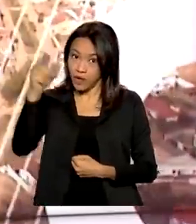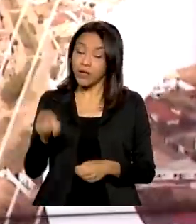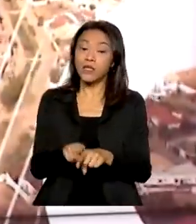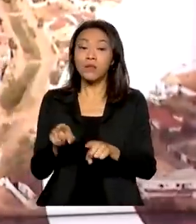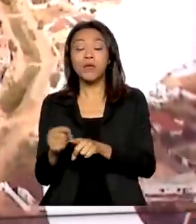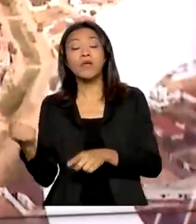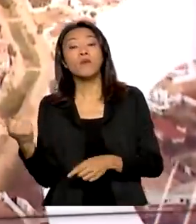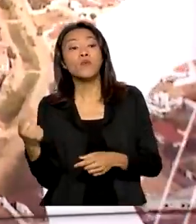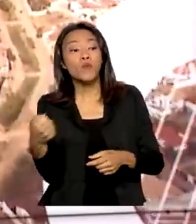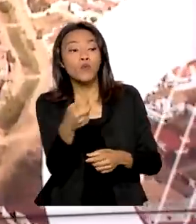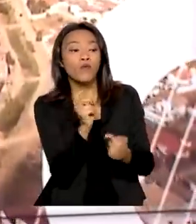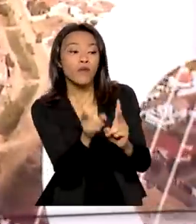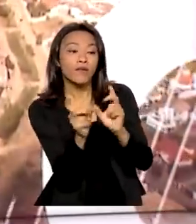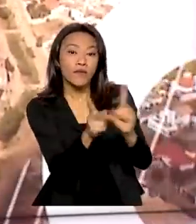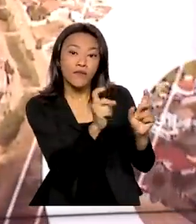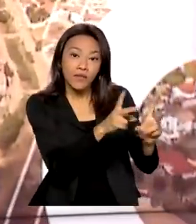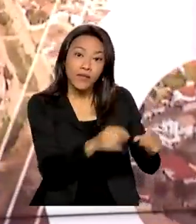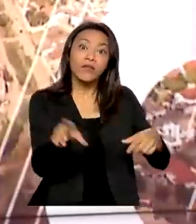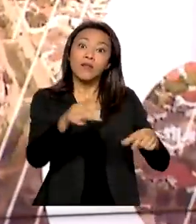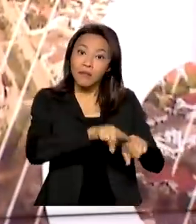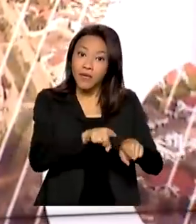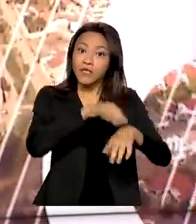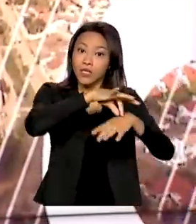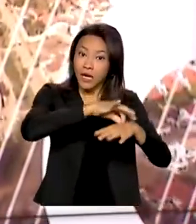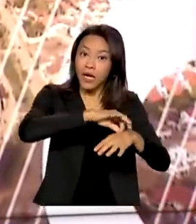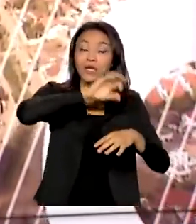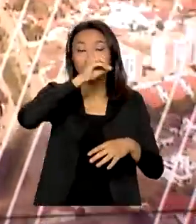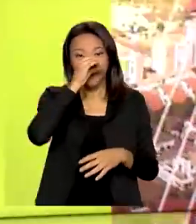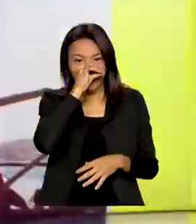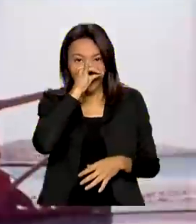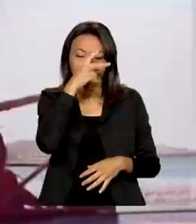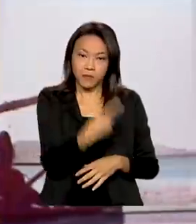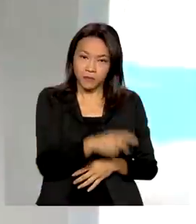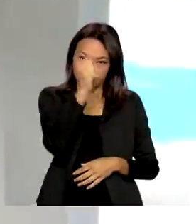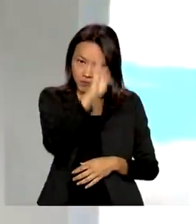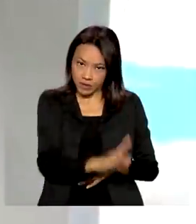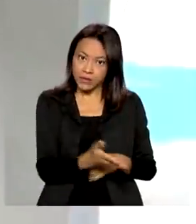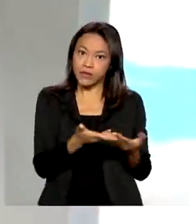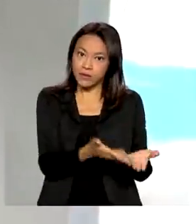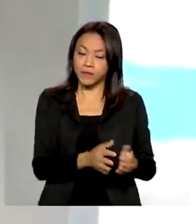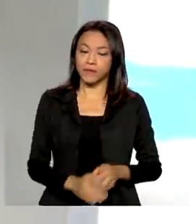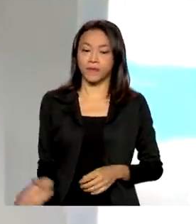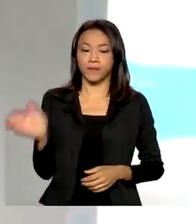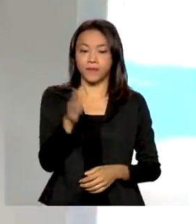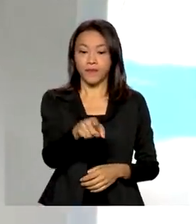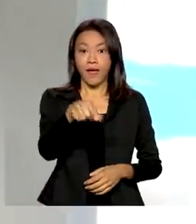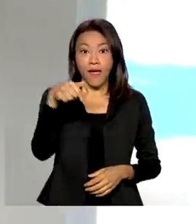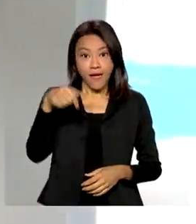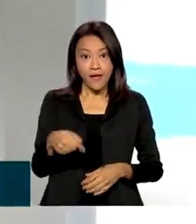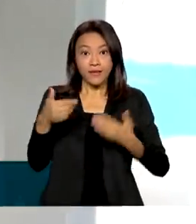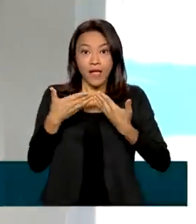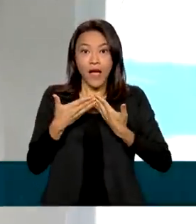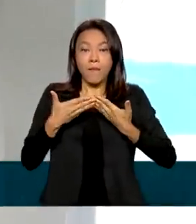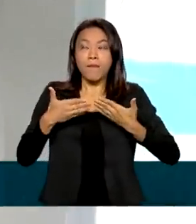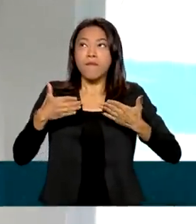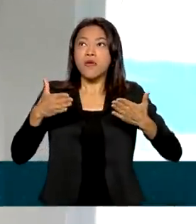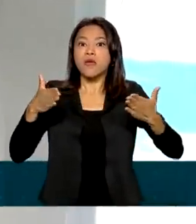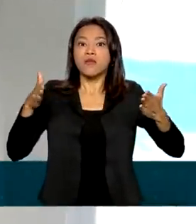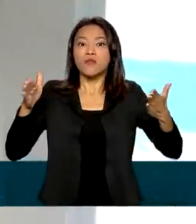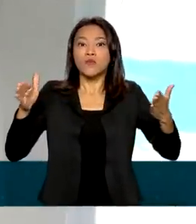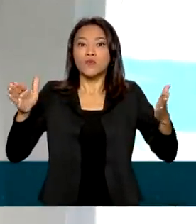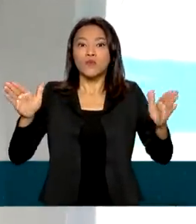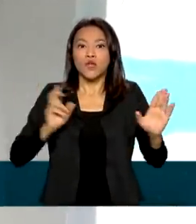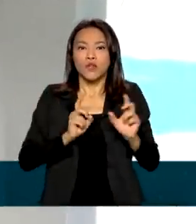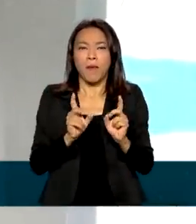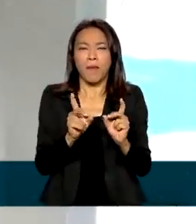para as carnes bovina e suína produzidas aqui no Brasil. Essa abertura de mercado faz com que a